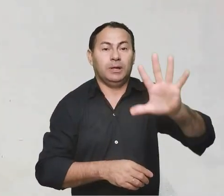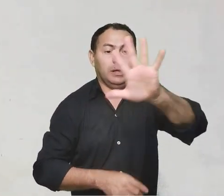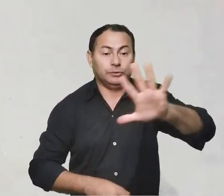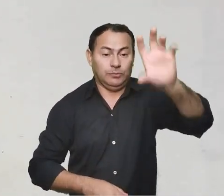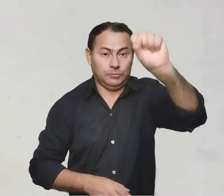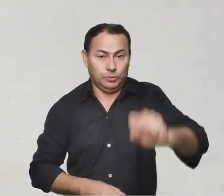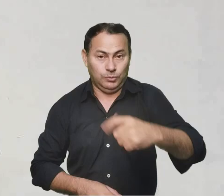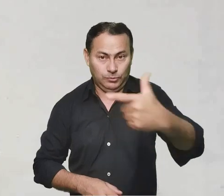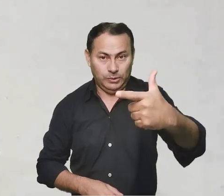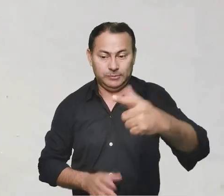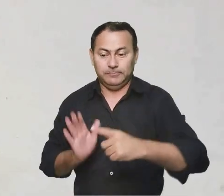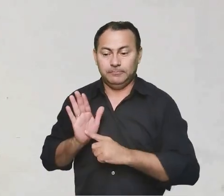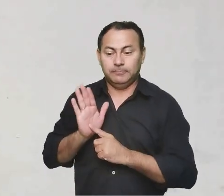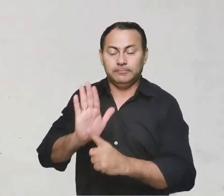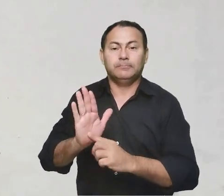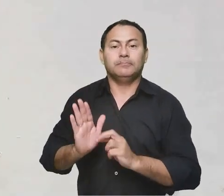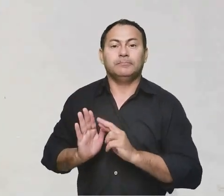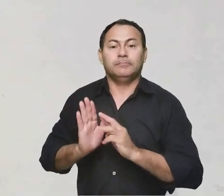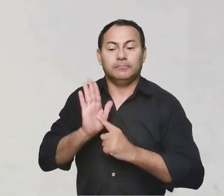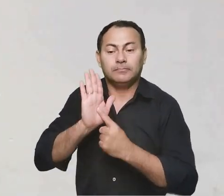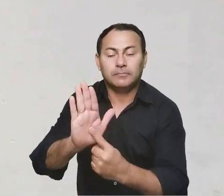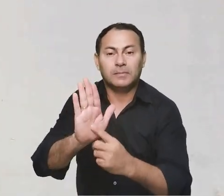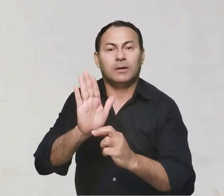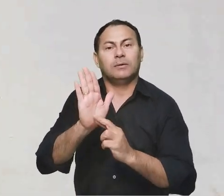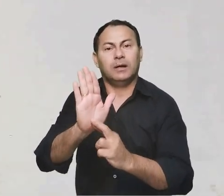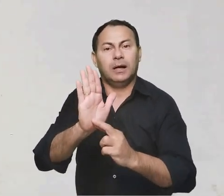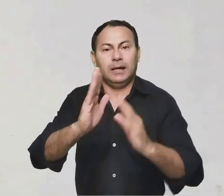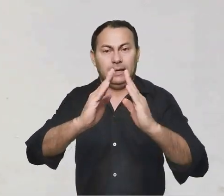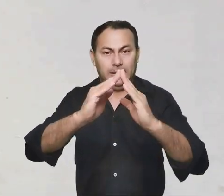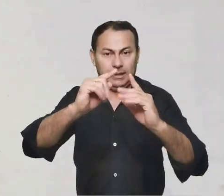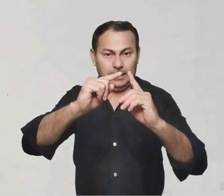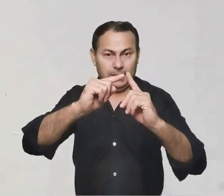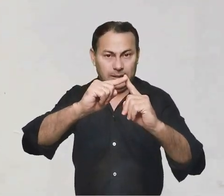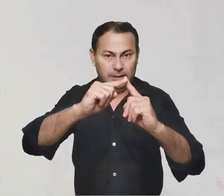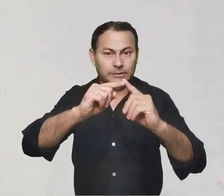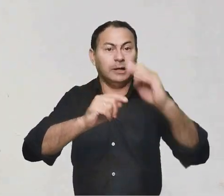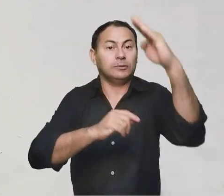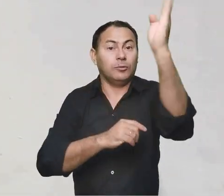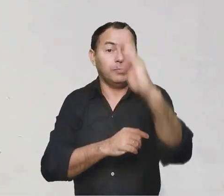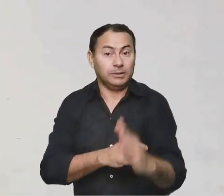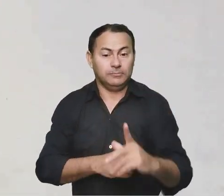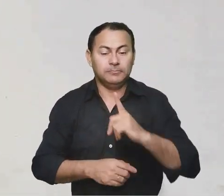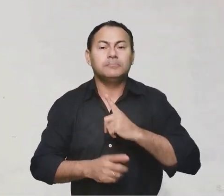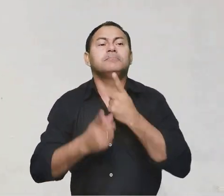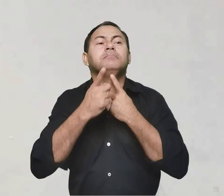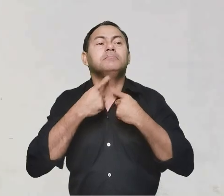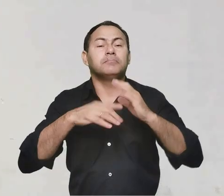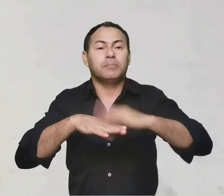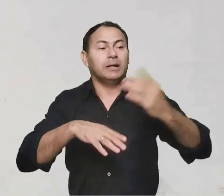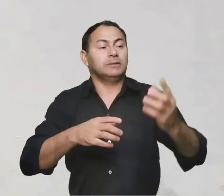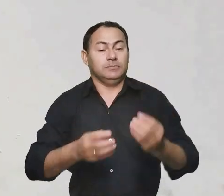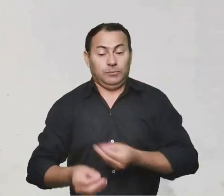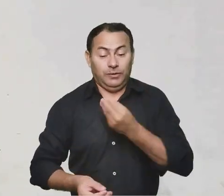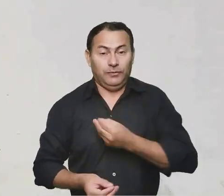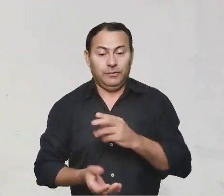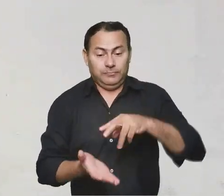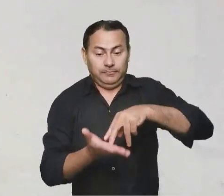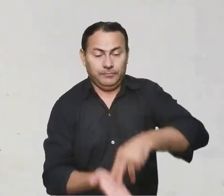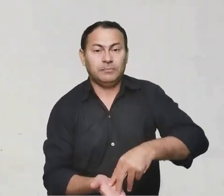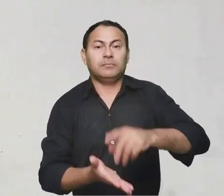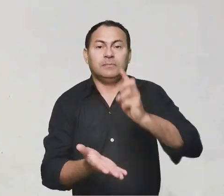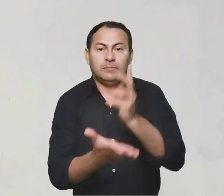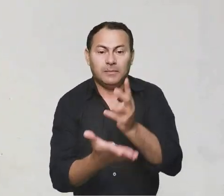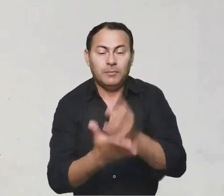Regional Sul 2, representarmos a igreja no Brasil e assim desejarmos que seja sempre mais viva,